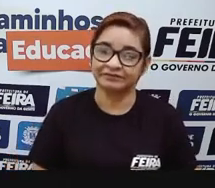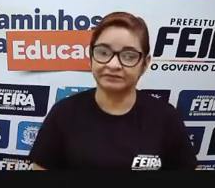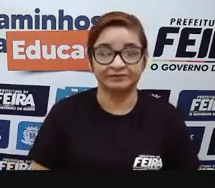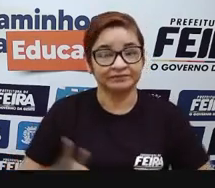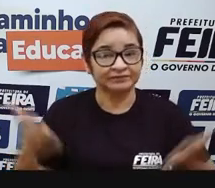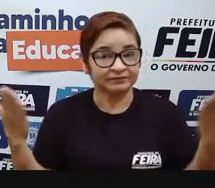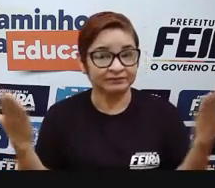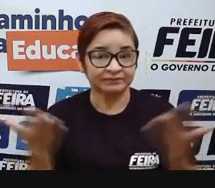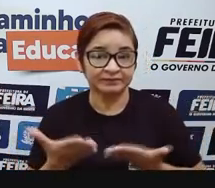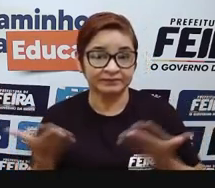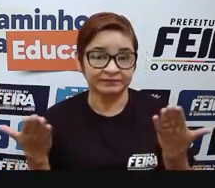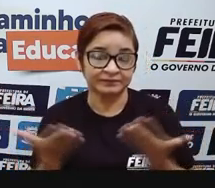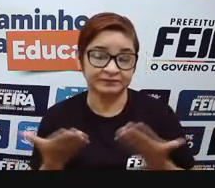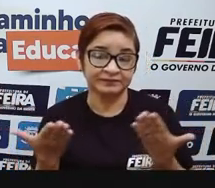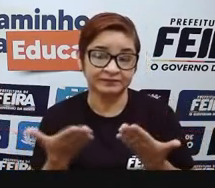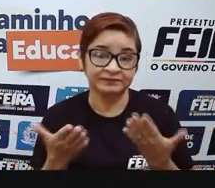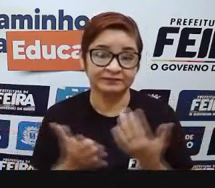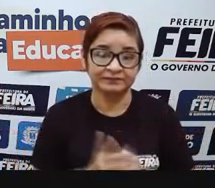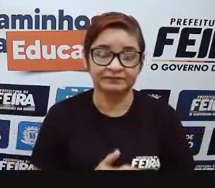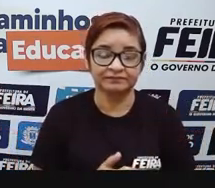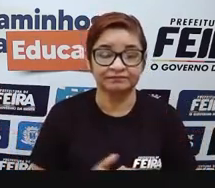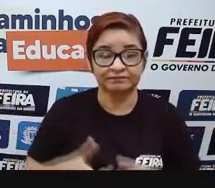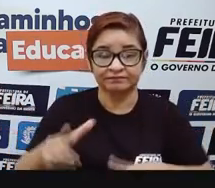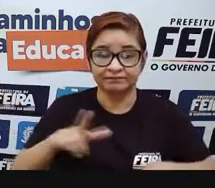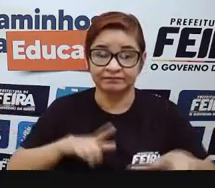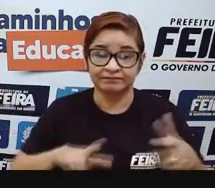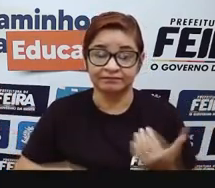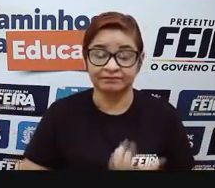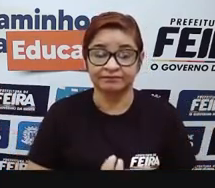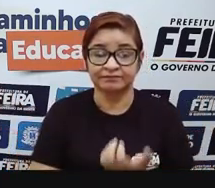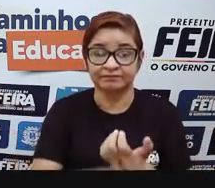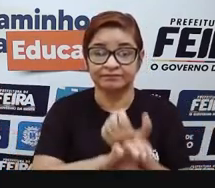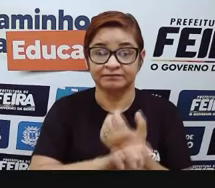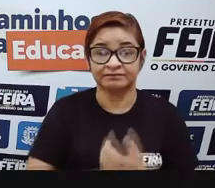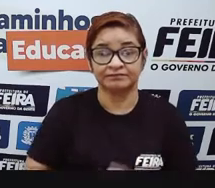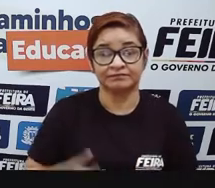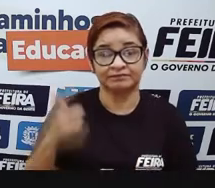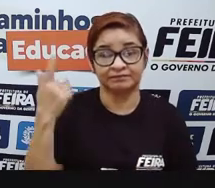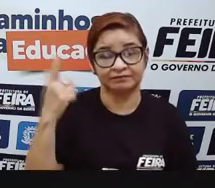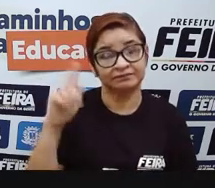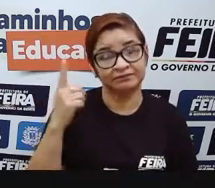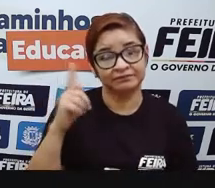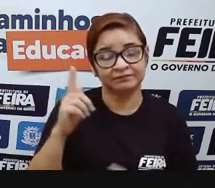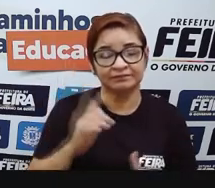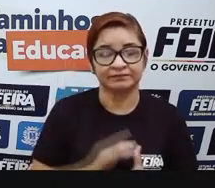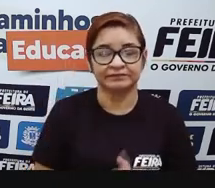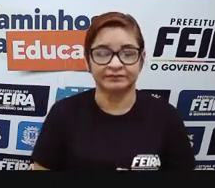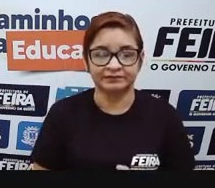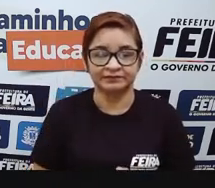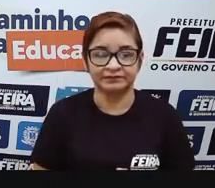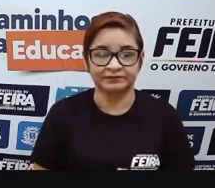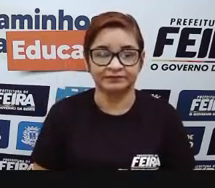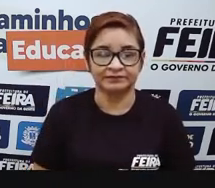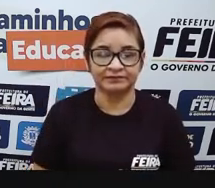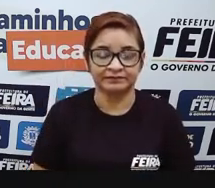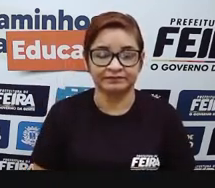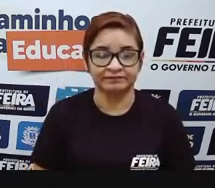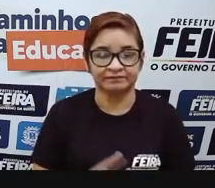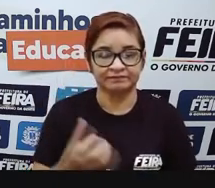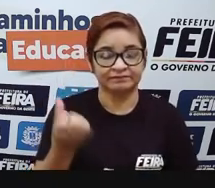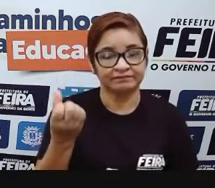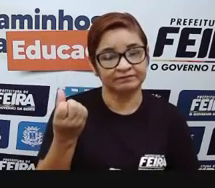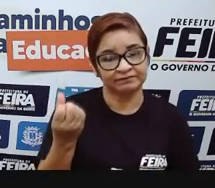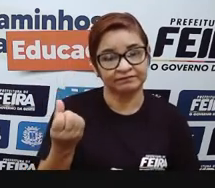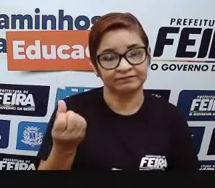vamos trabalhar com a disciplina de Geografia. Essa é a nossa sexta